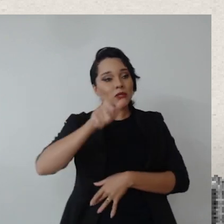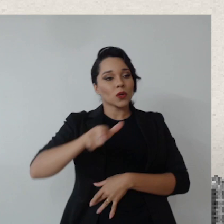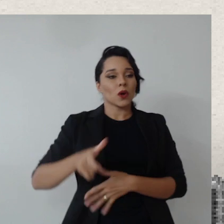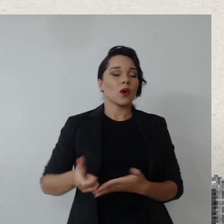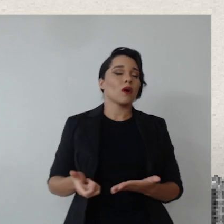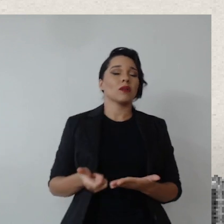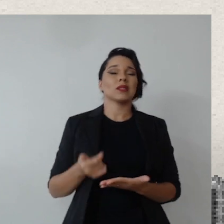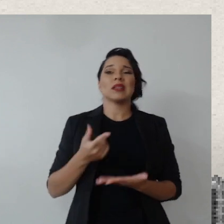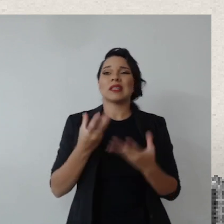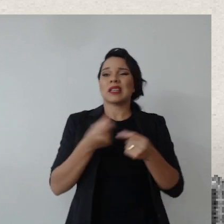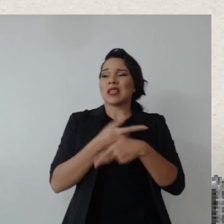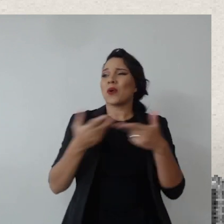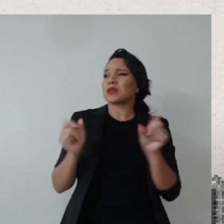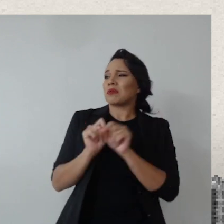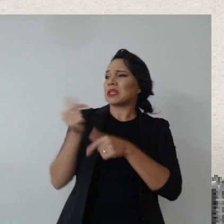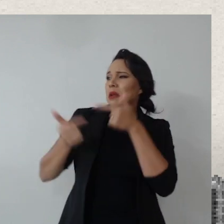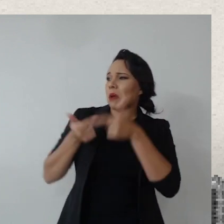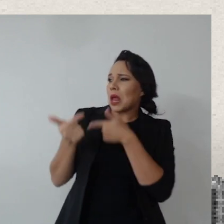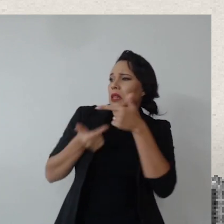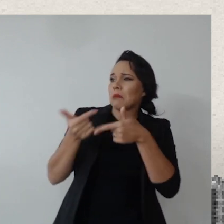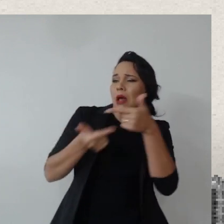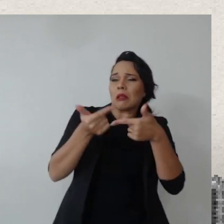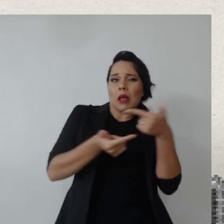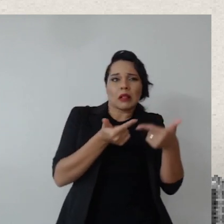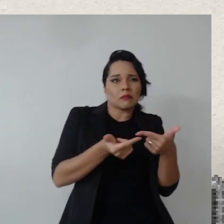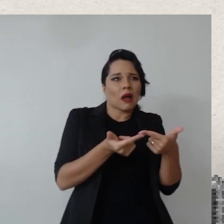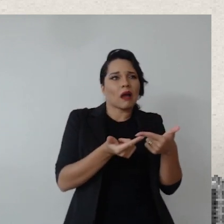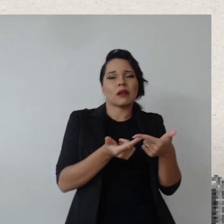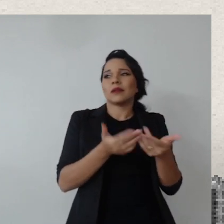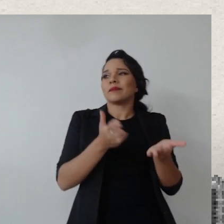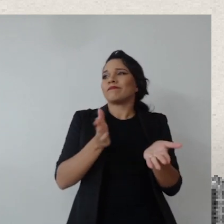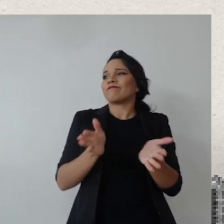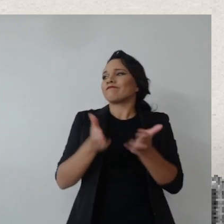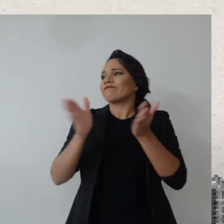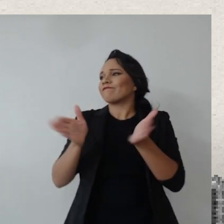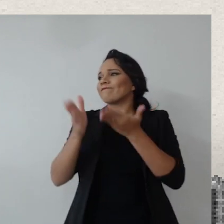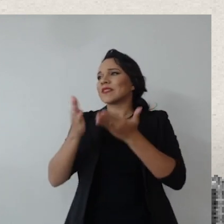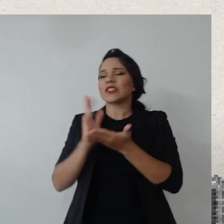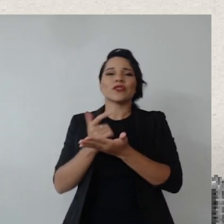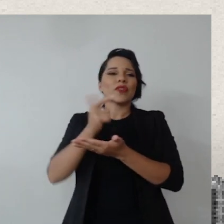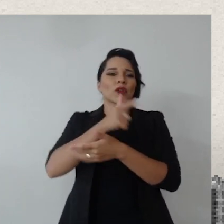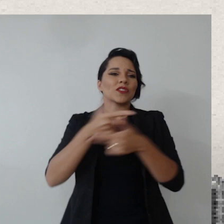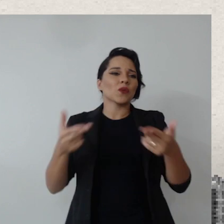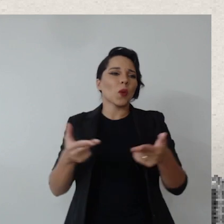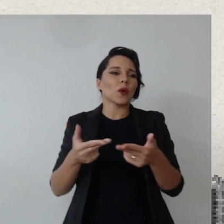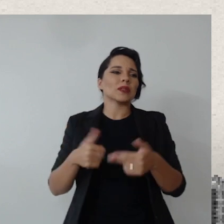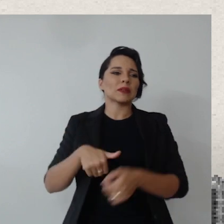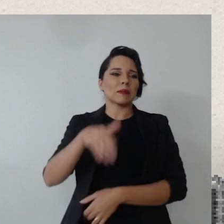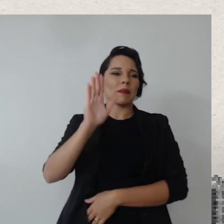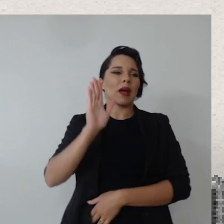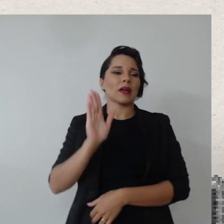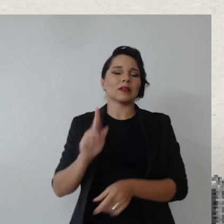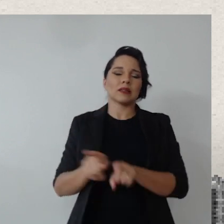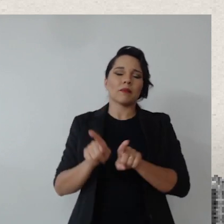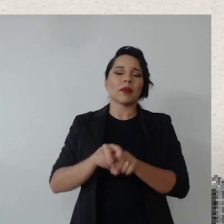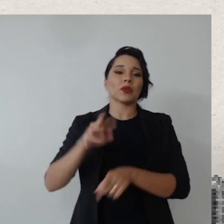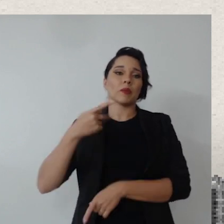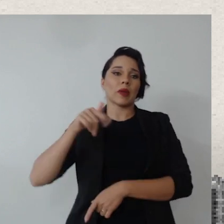fazendo, com tanta coisa para fazer, fazendo acontecer na todas as dimensões até ampliadas do